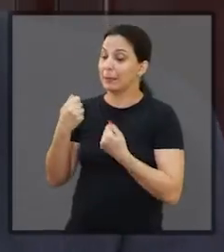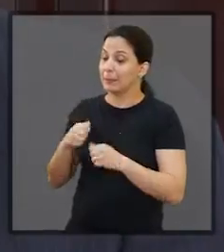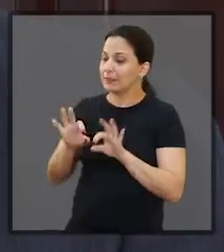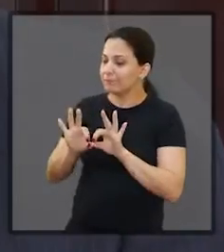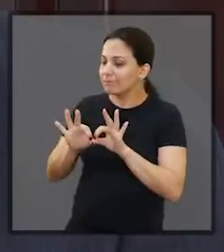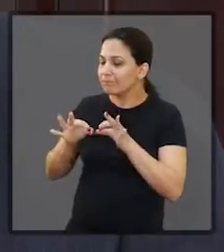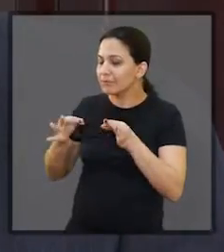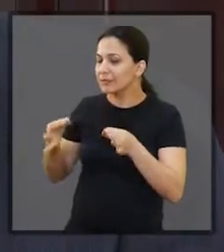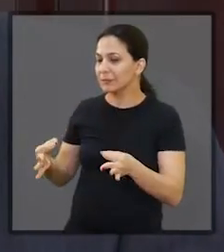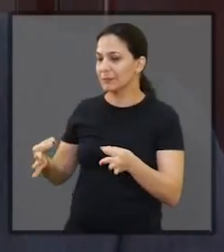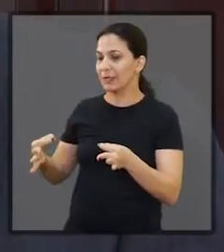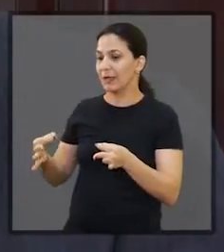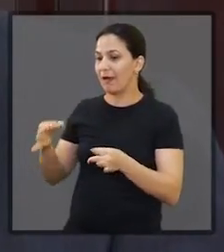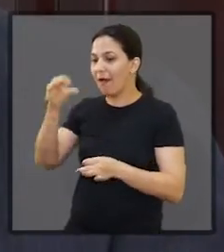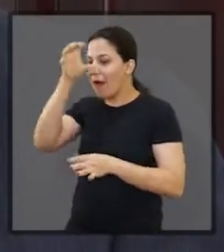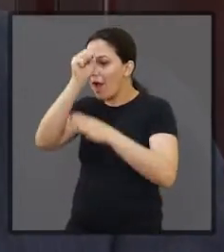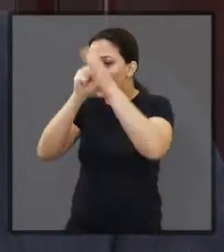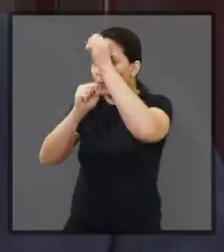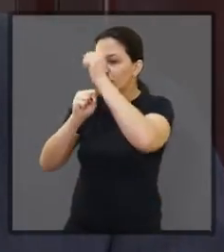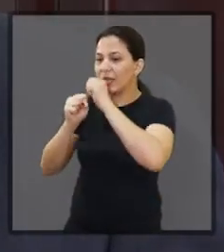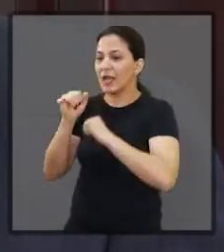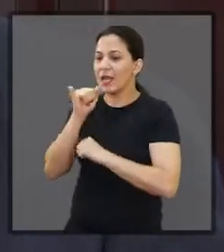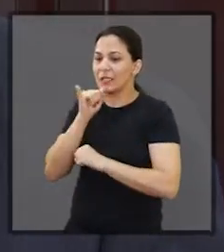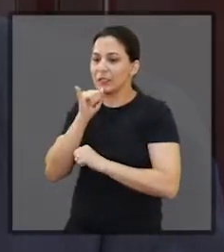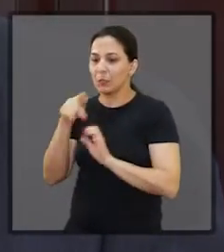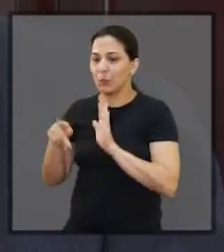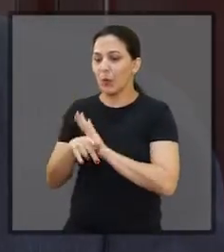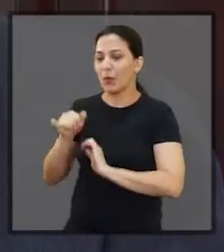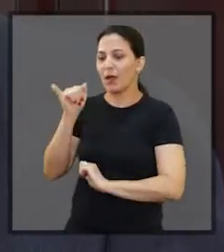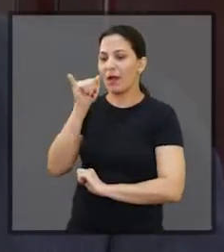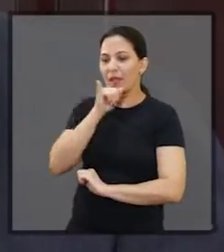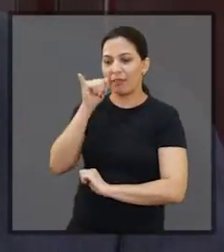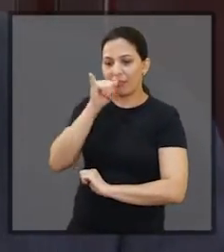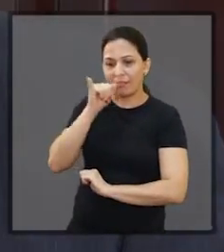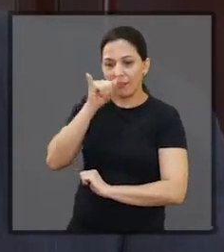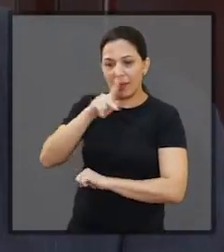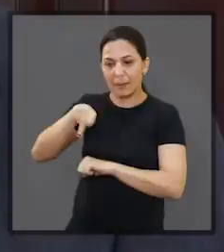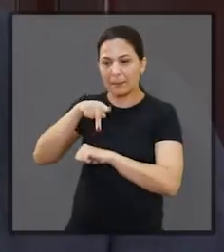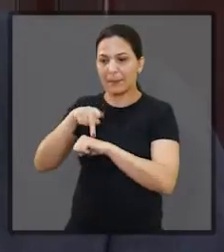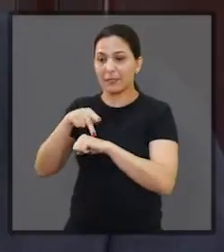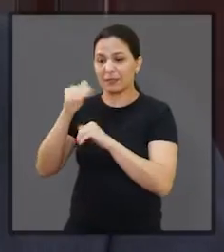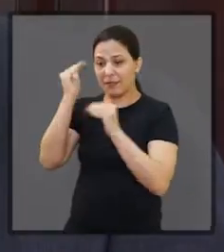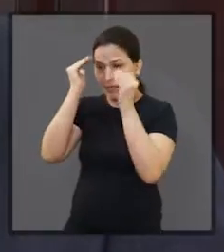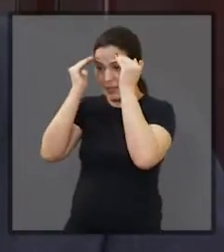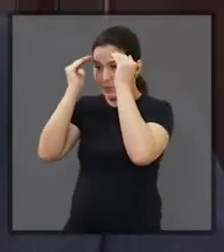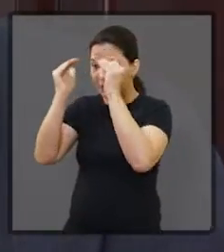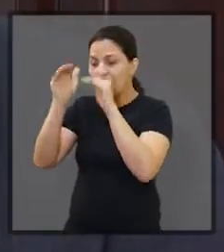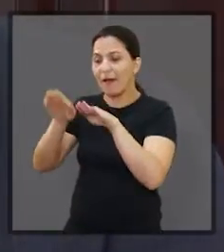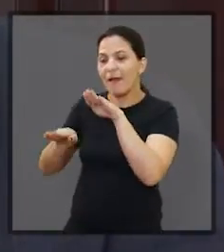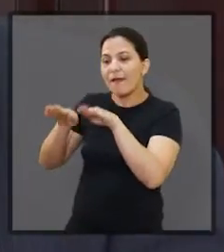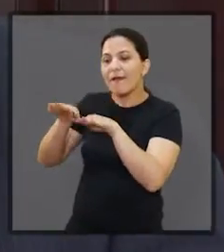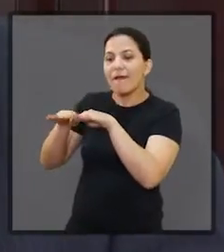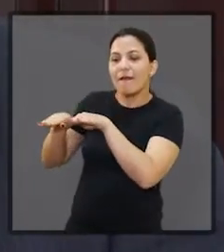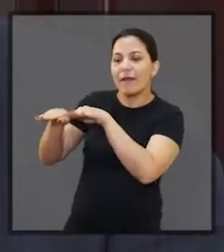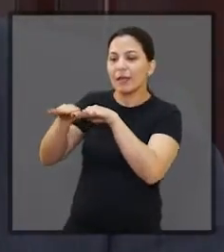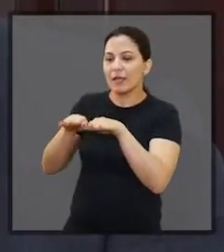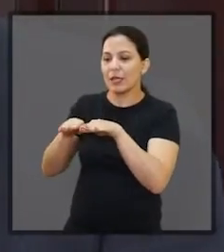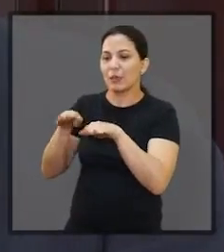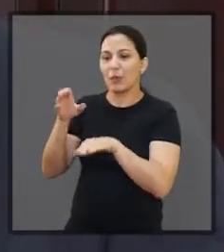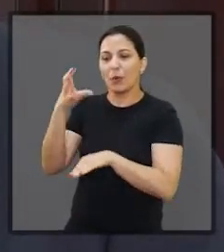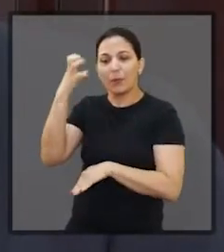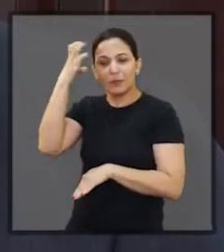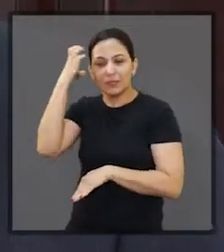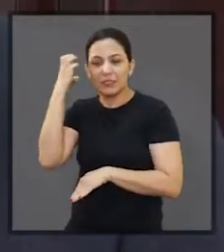na verdade, a gente precisa abaixar um pouquinho a bola. E aprender com aquilo que aconteceu na Itália, ter um pouquinho de respeito a esse equilíbrio que